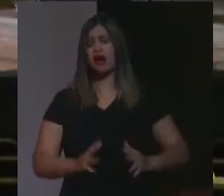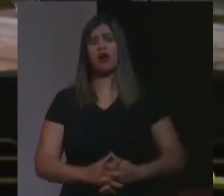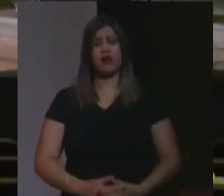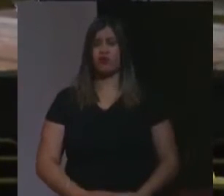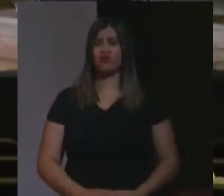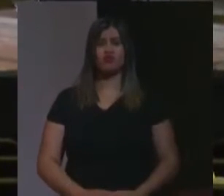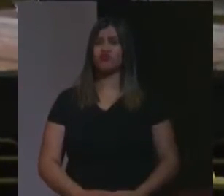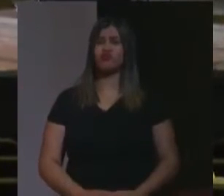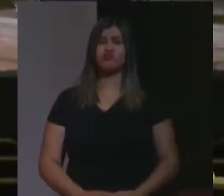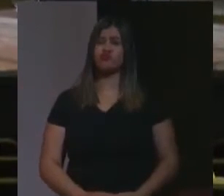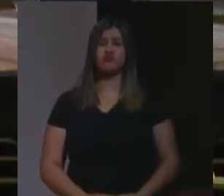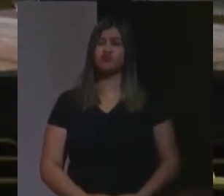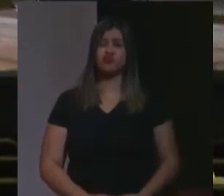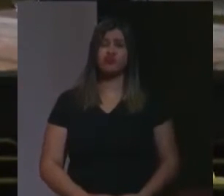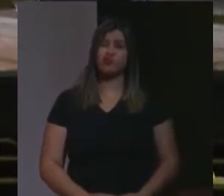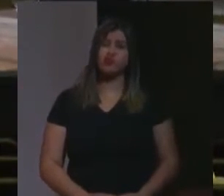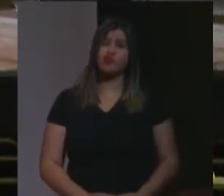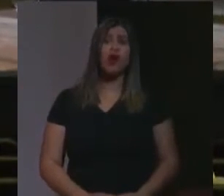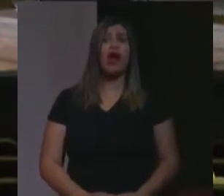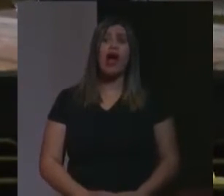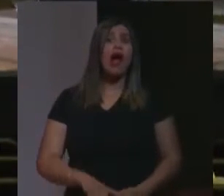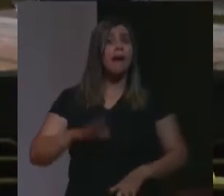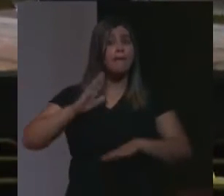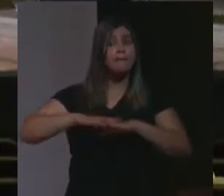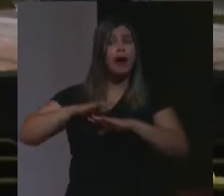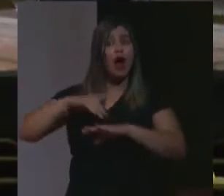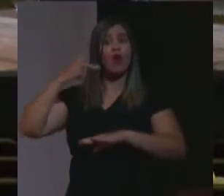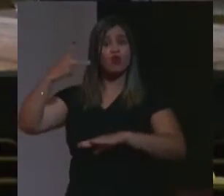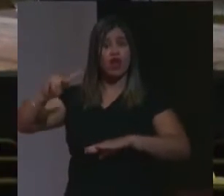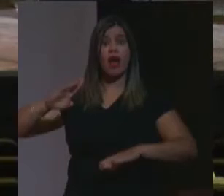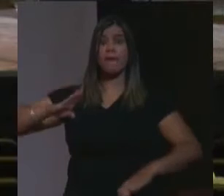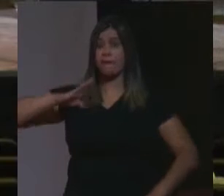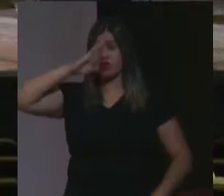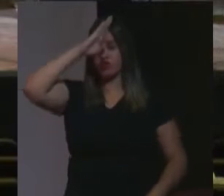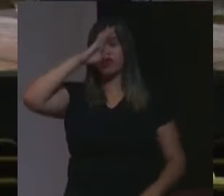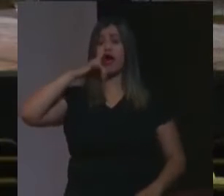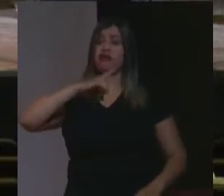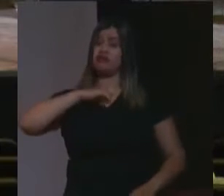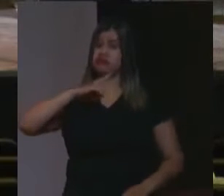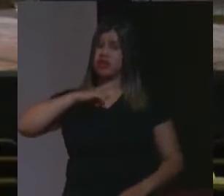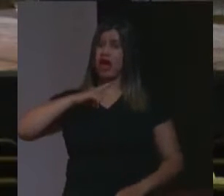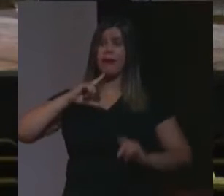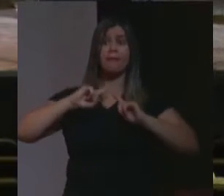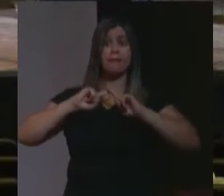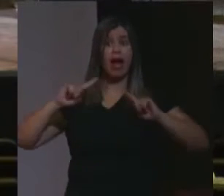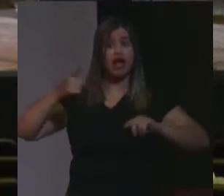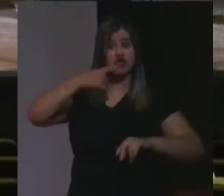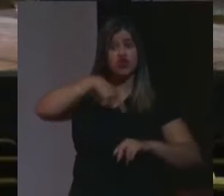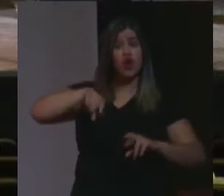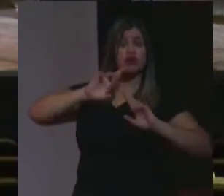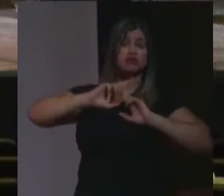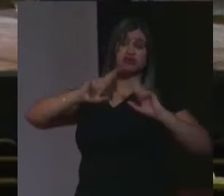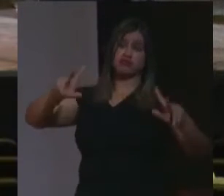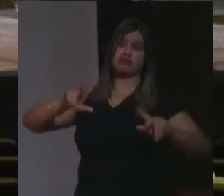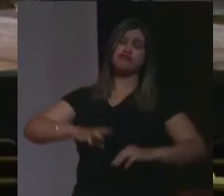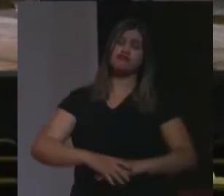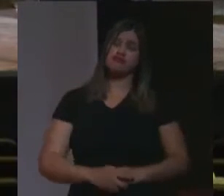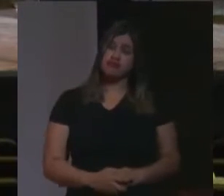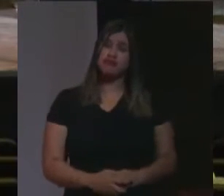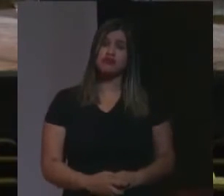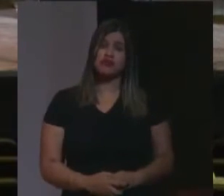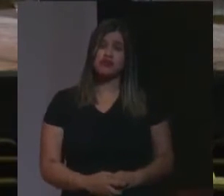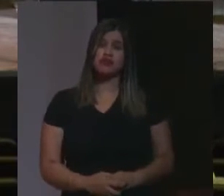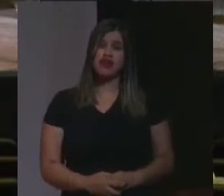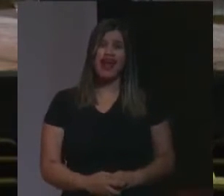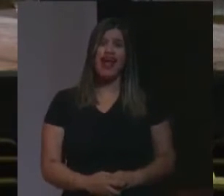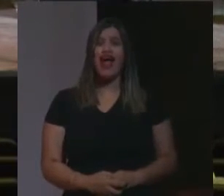isso é próprio do bolsonarismo que nós atacamos. É próprio do tiro